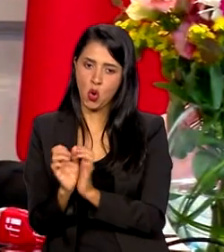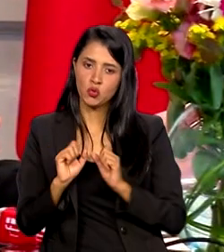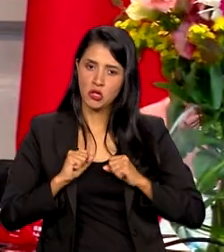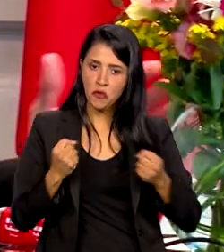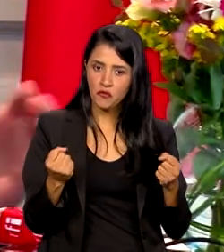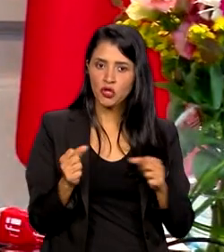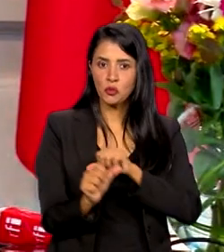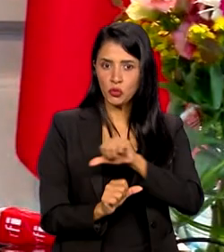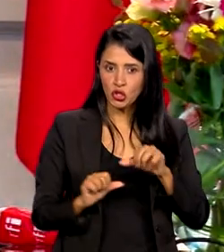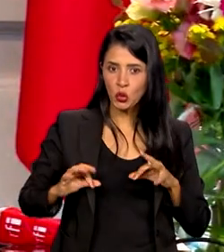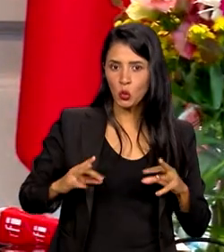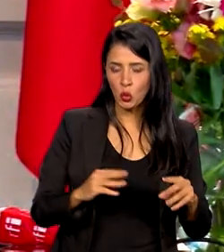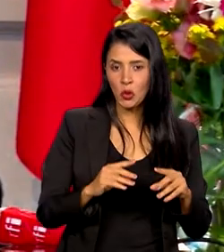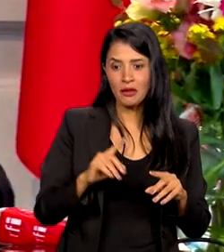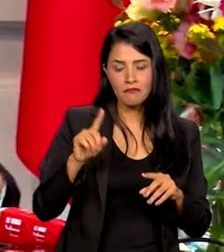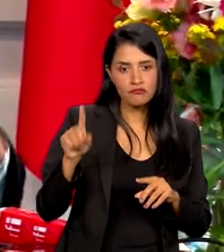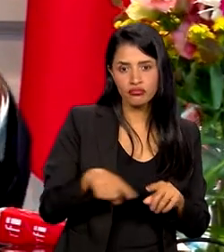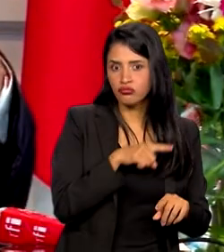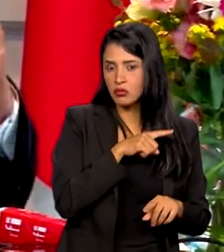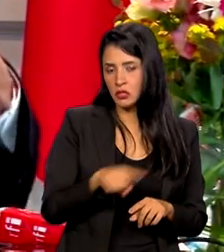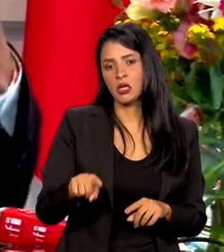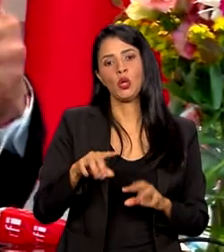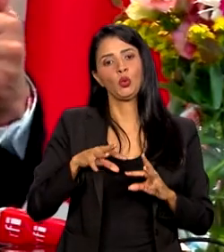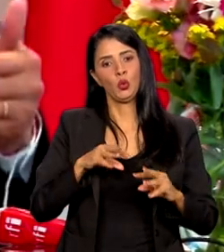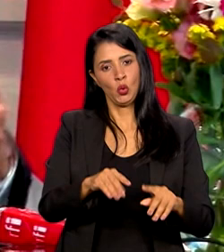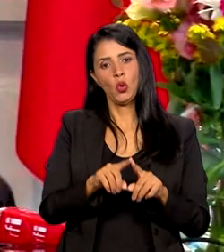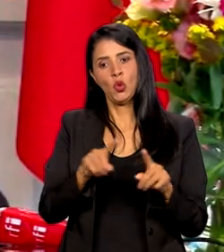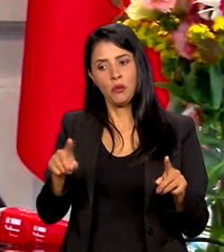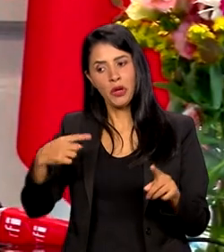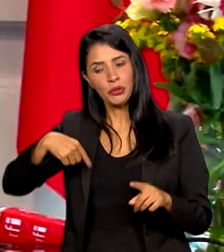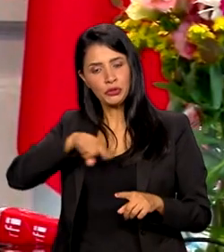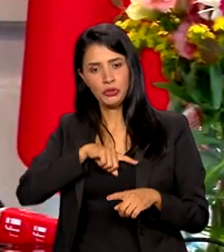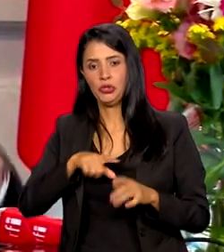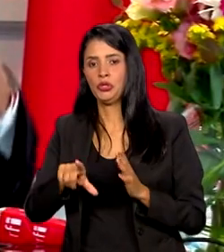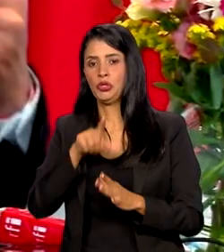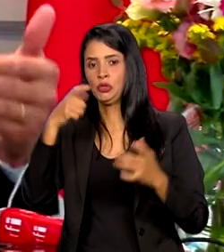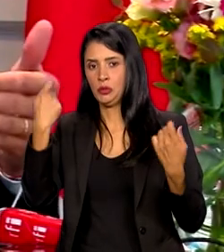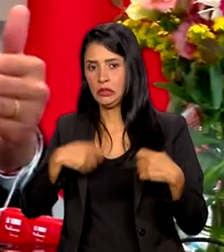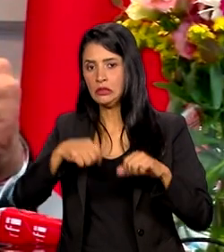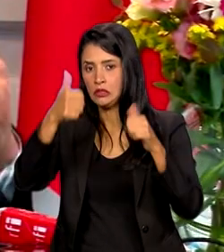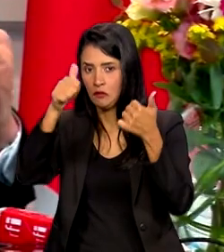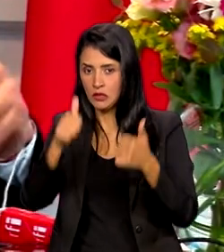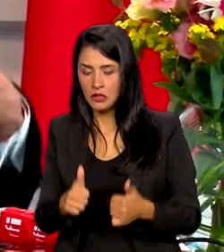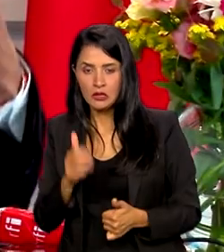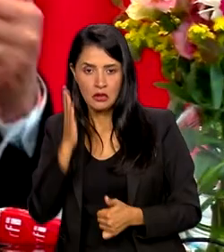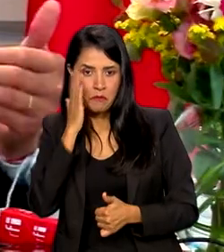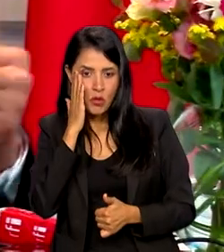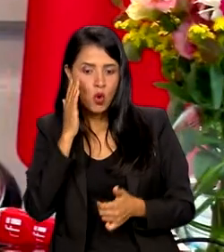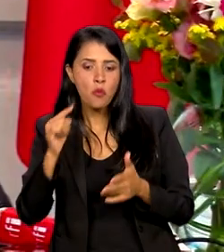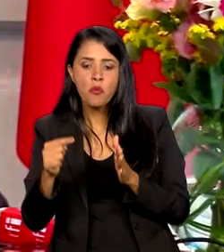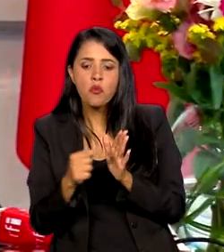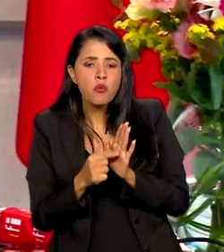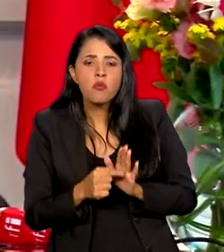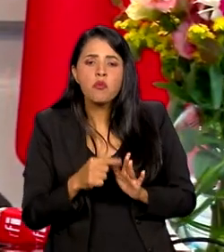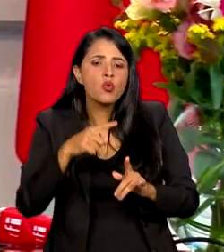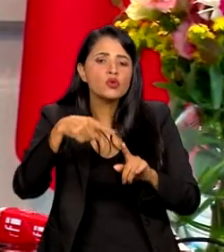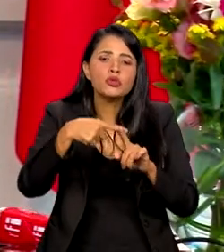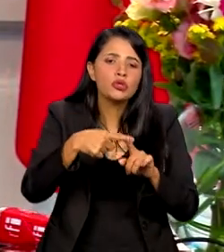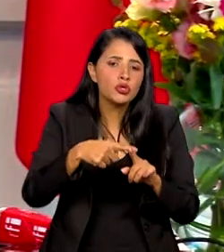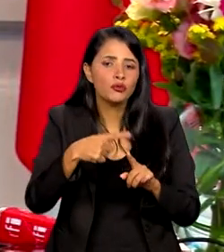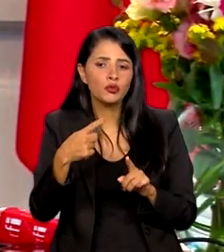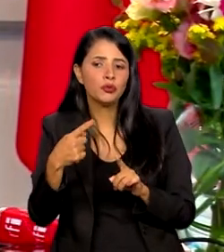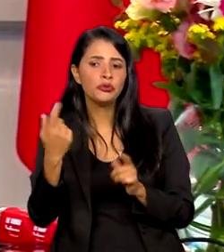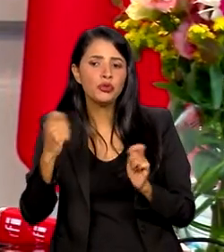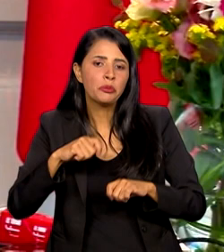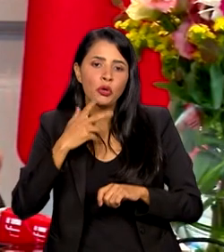completo, mas acho que temos que fazer uma avaliação para saber os pontos positivos e o que é necessário para a gente melhorar